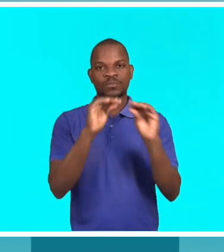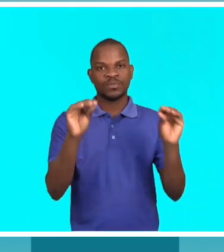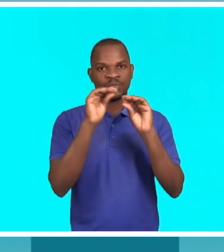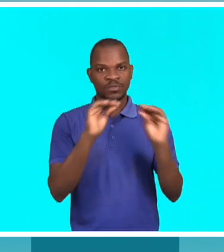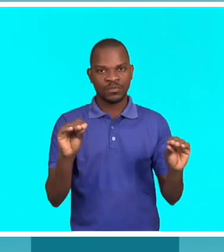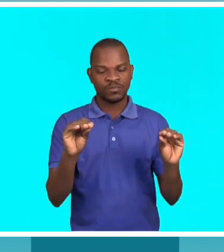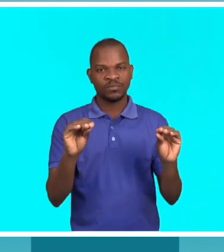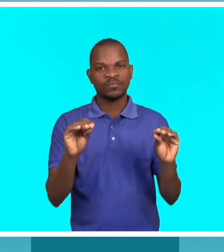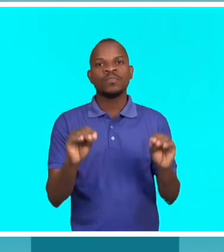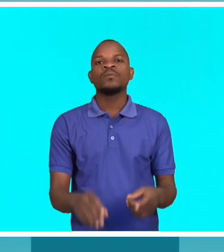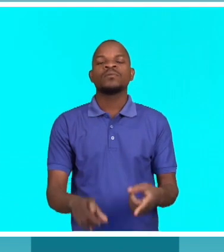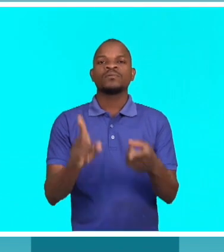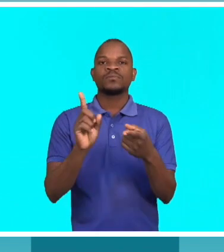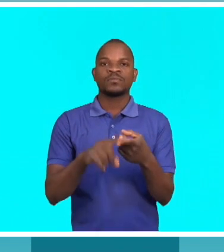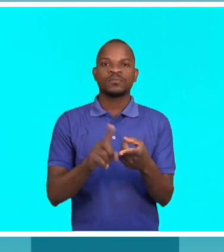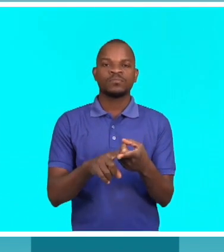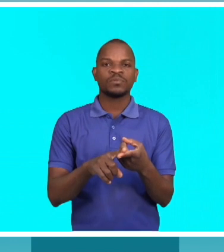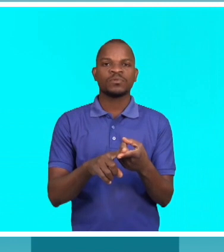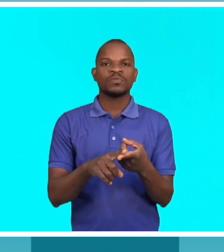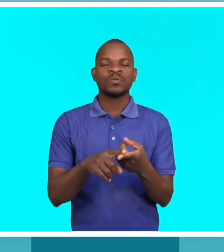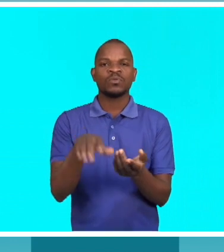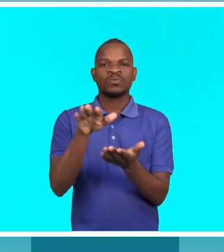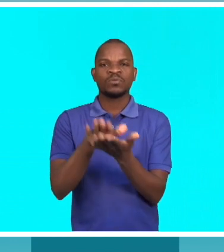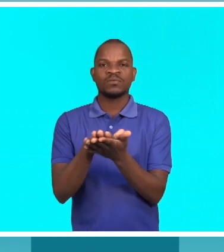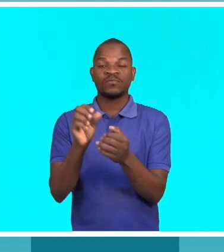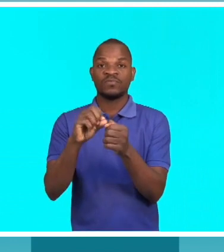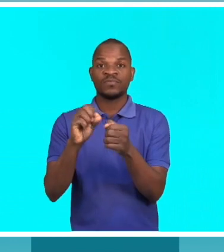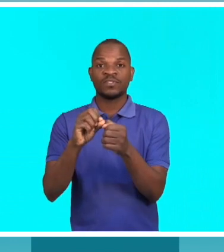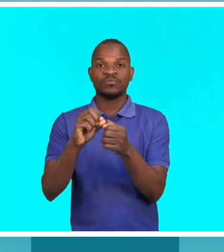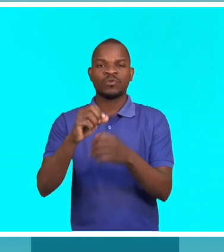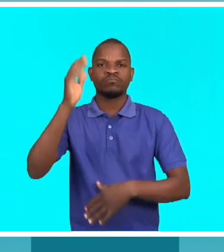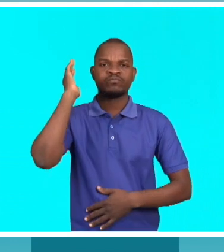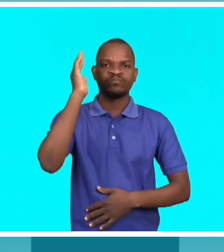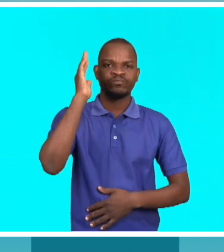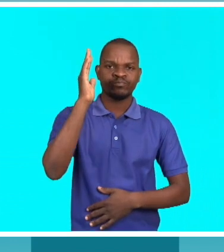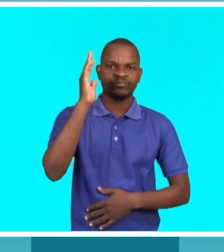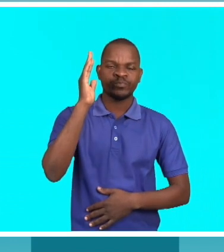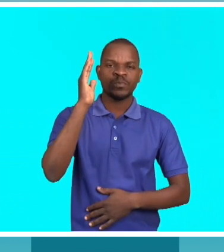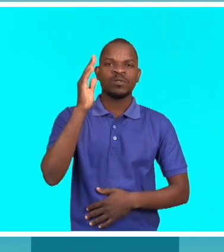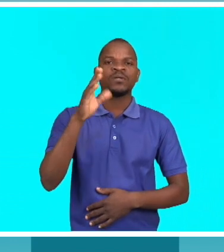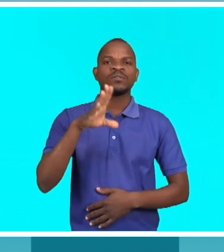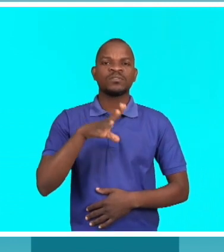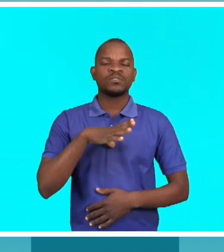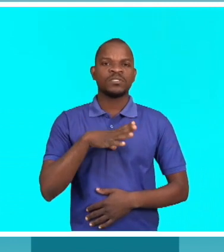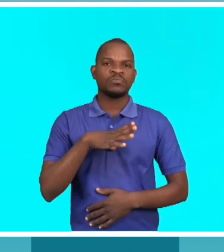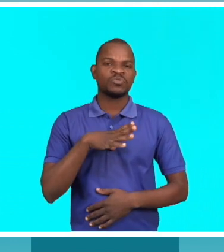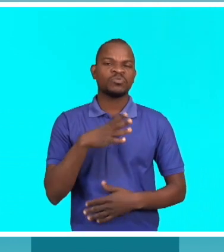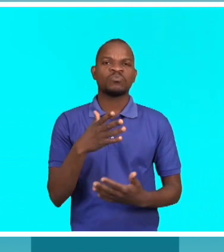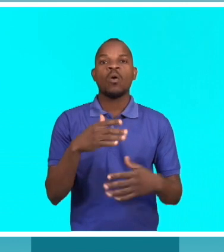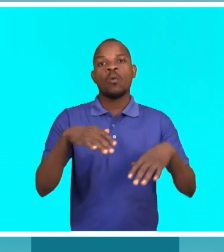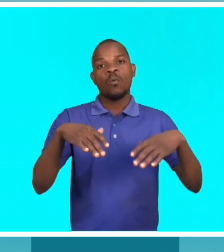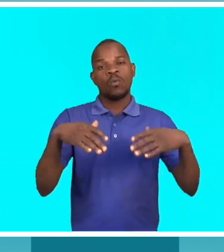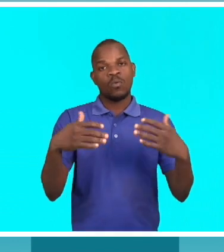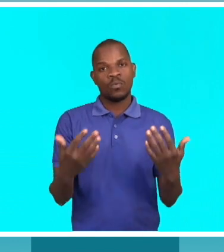Onde, nas palestras, temos indicado que os